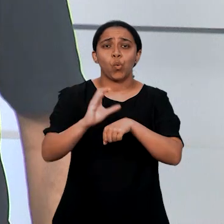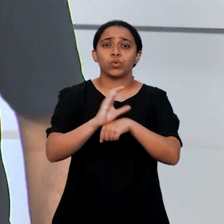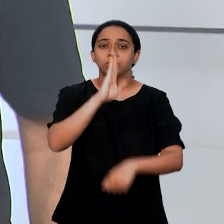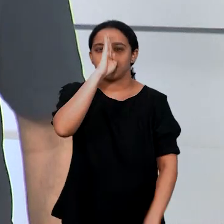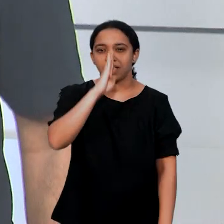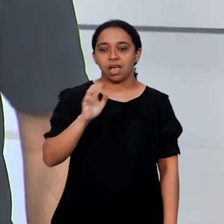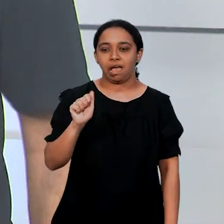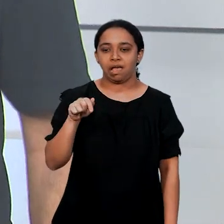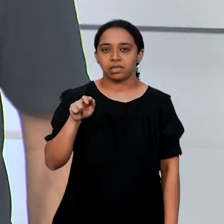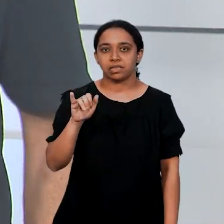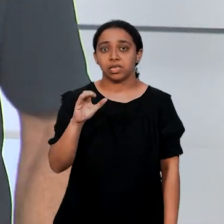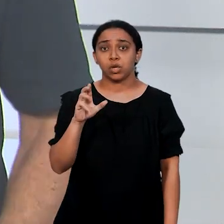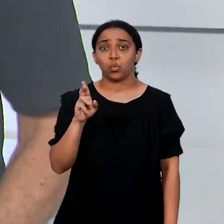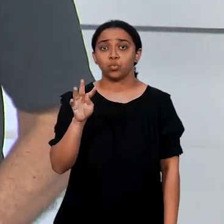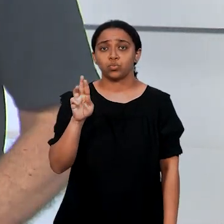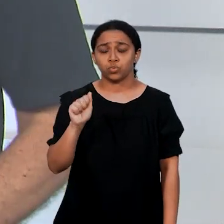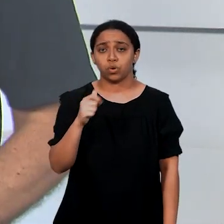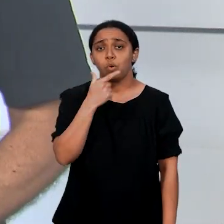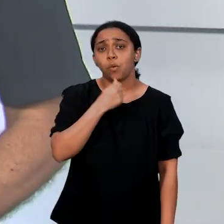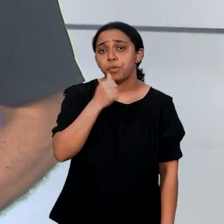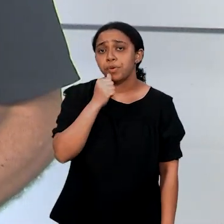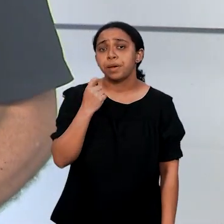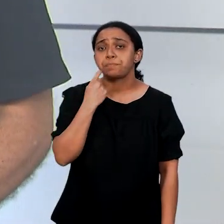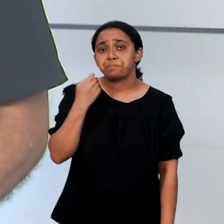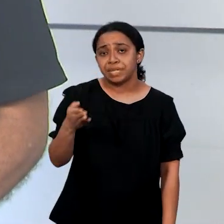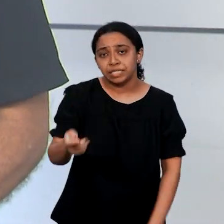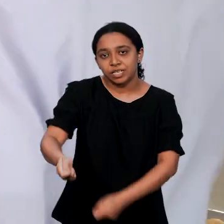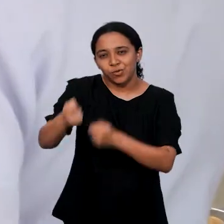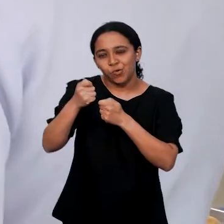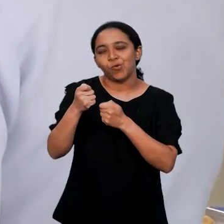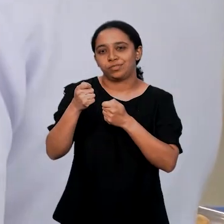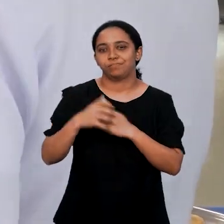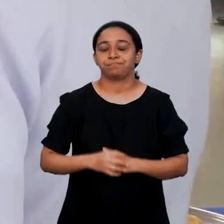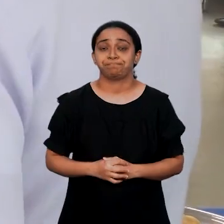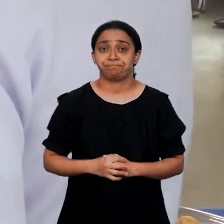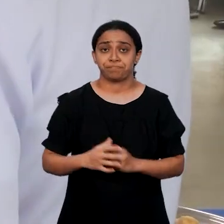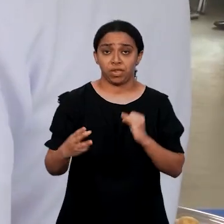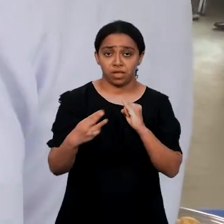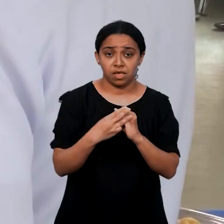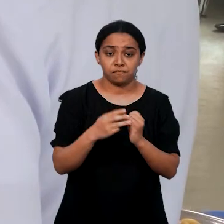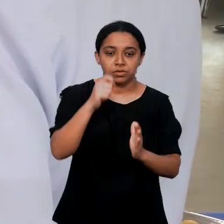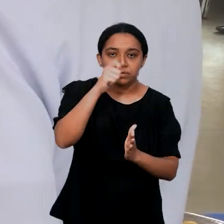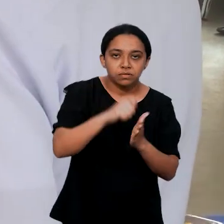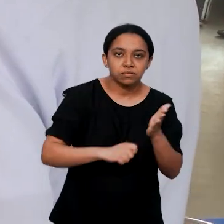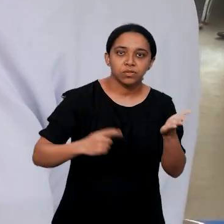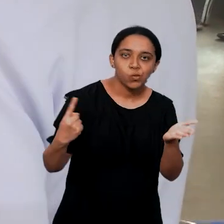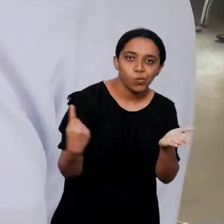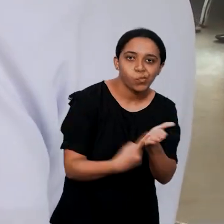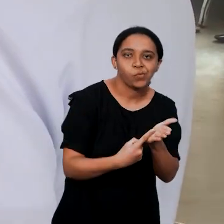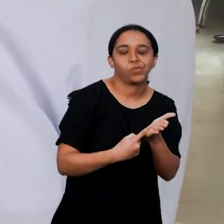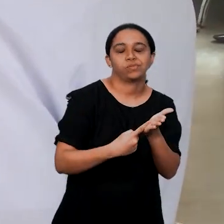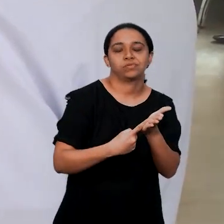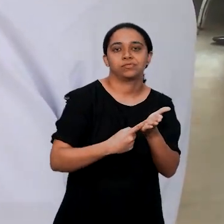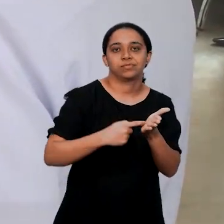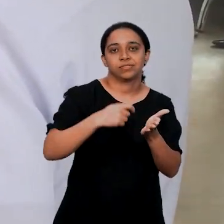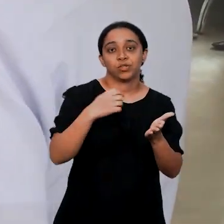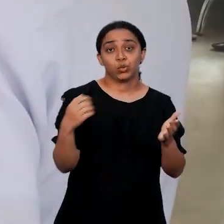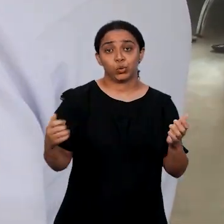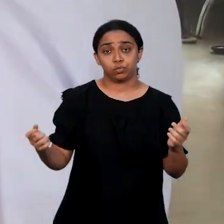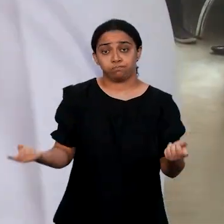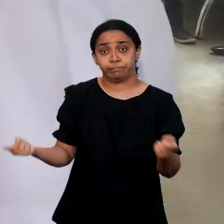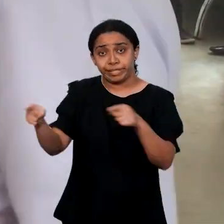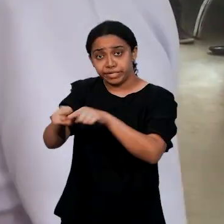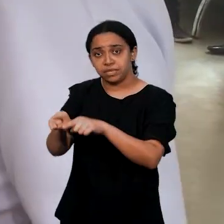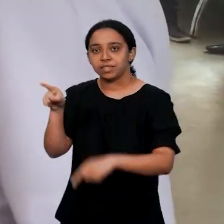agricultura aos pescadores artesanais maranhenses. O Instituto Federal do Maranhão assinou um acordo de cooperação